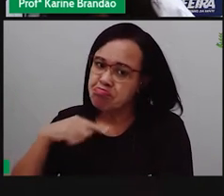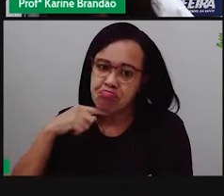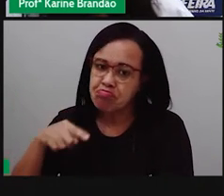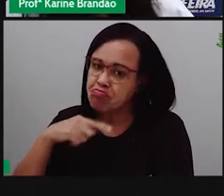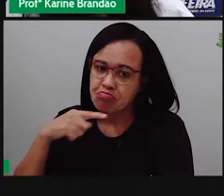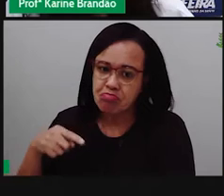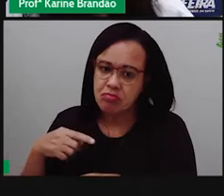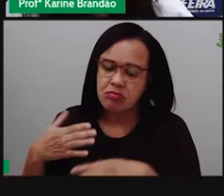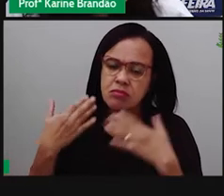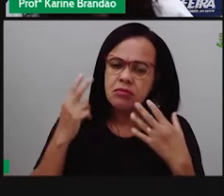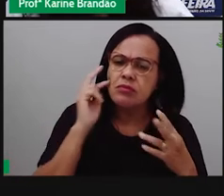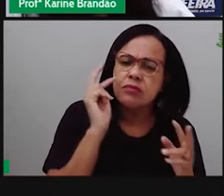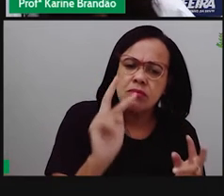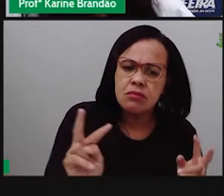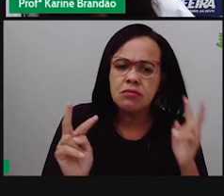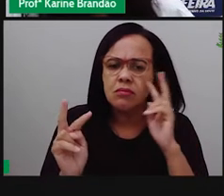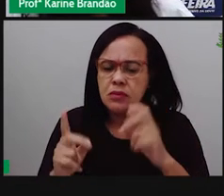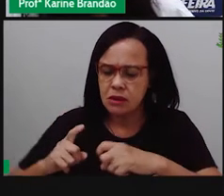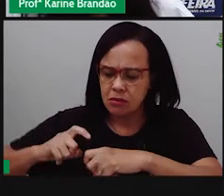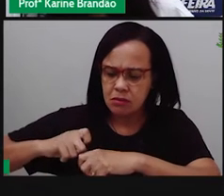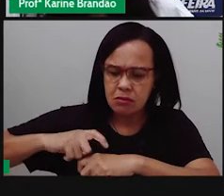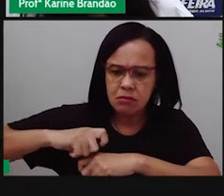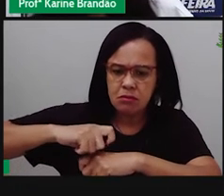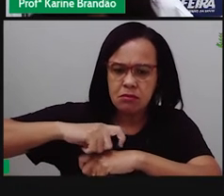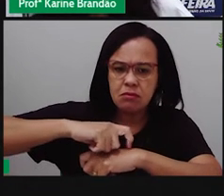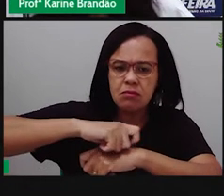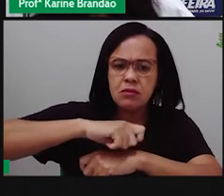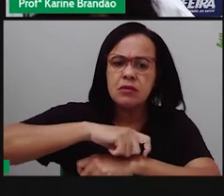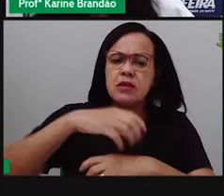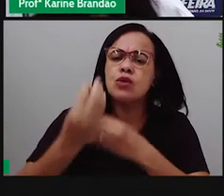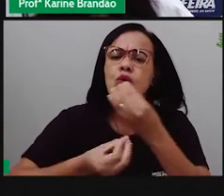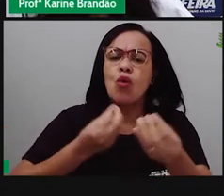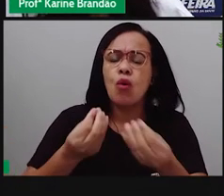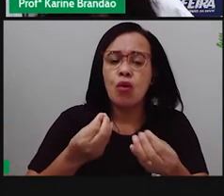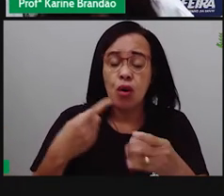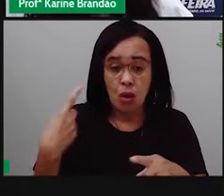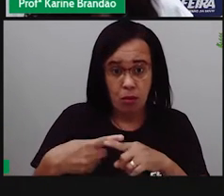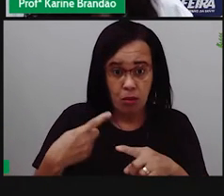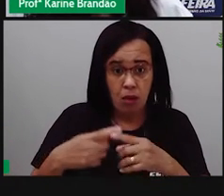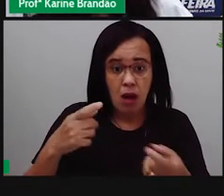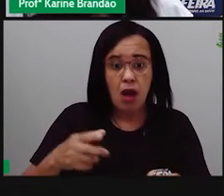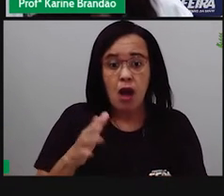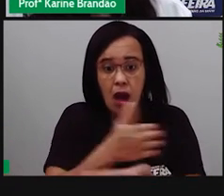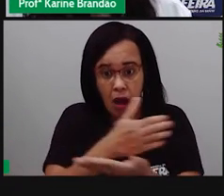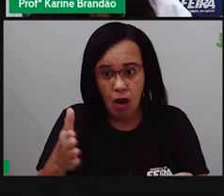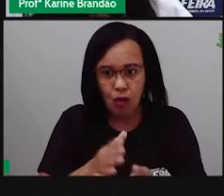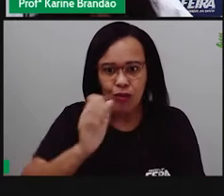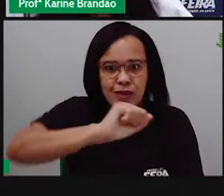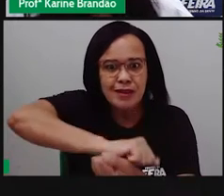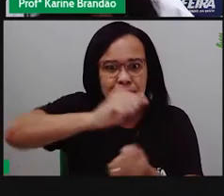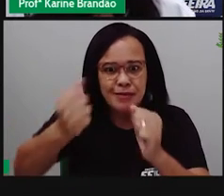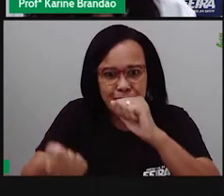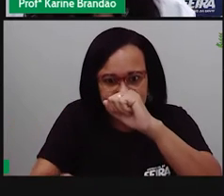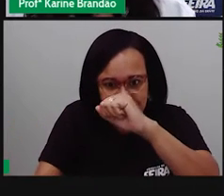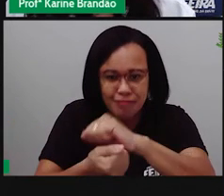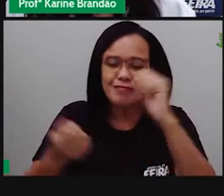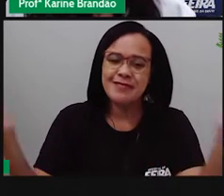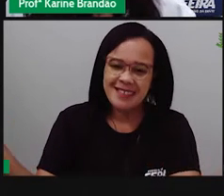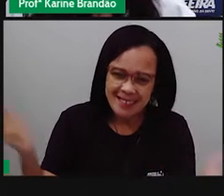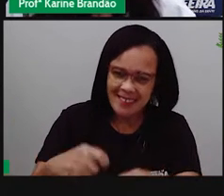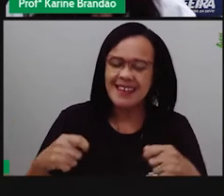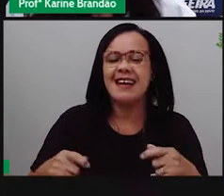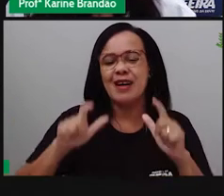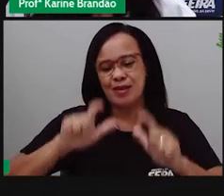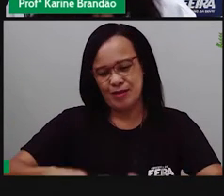O que que a gente começa a observar? Que só os mais adaptados ao ambiente vão conseguir sobreviver. E,